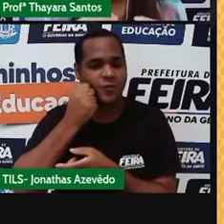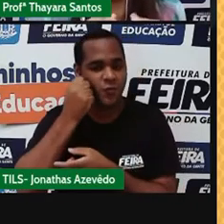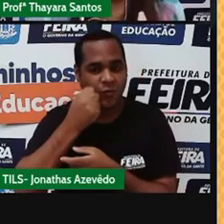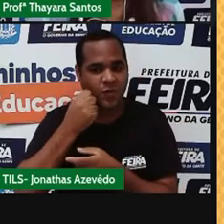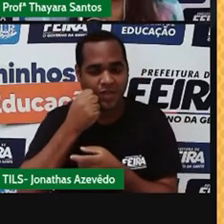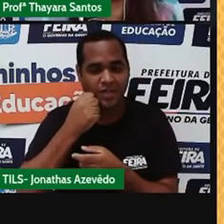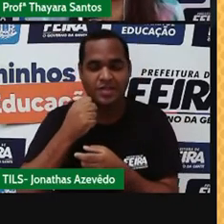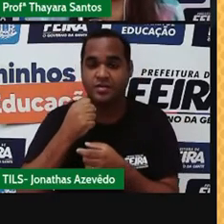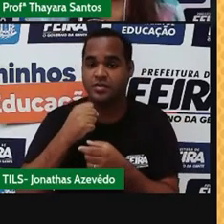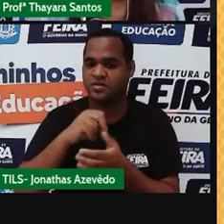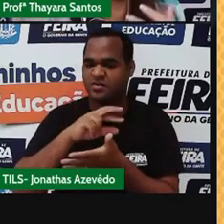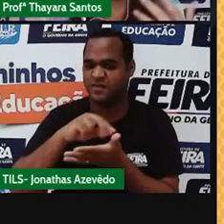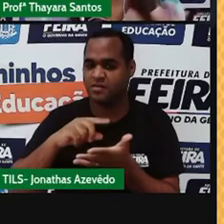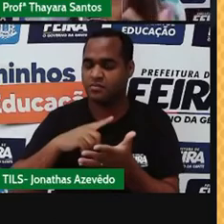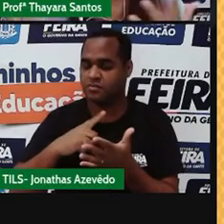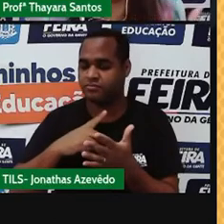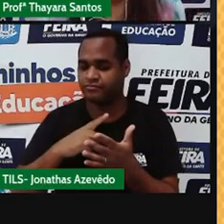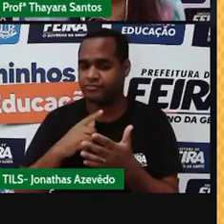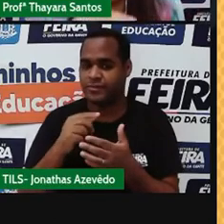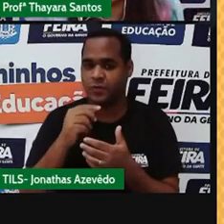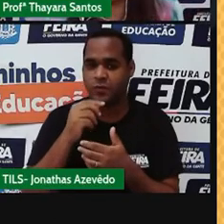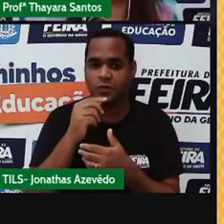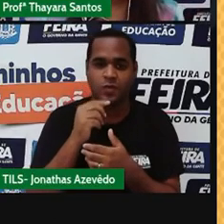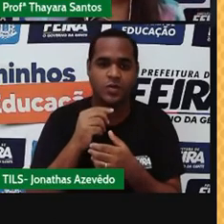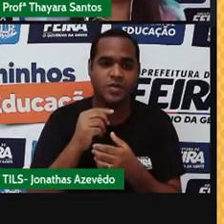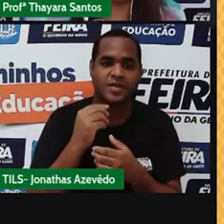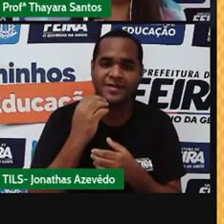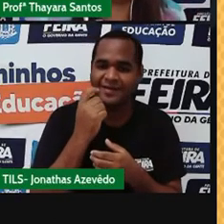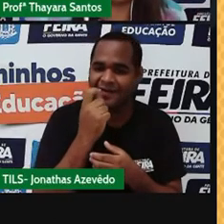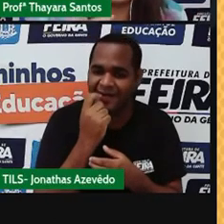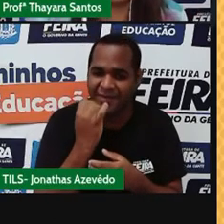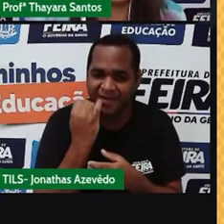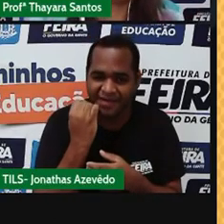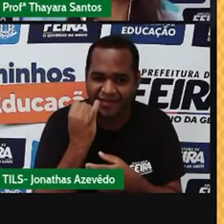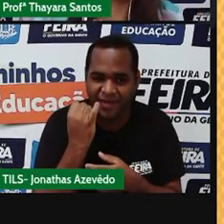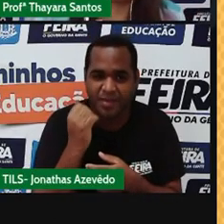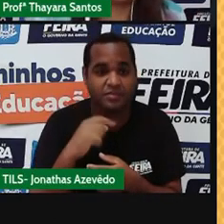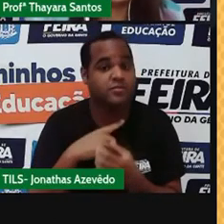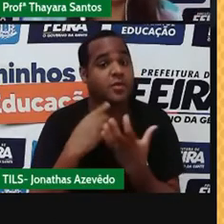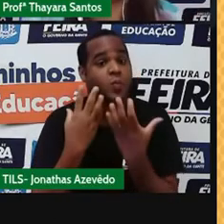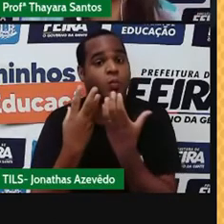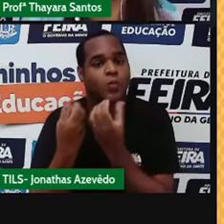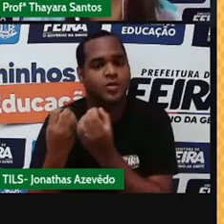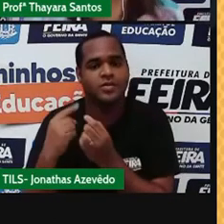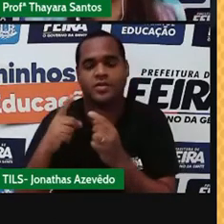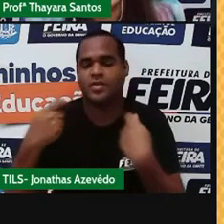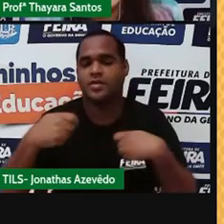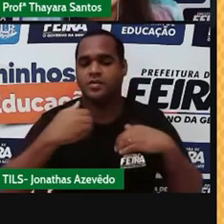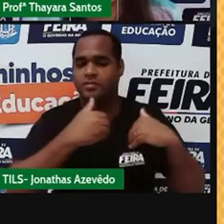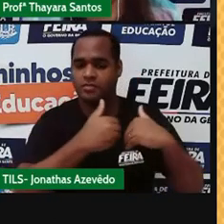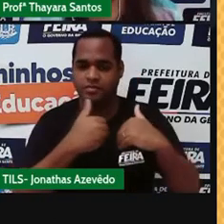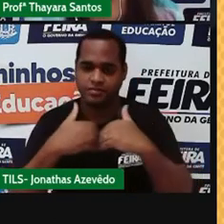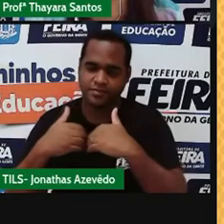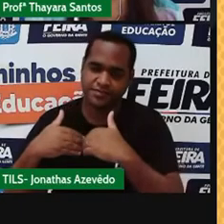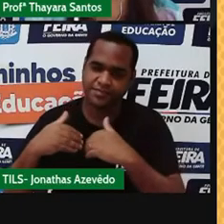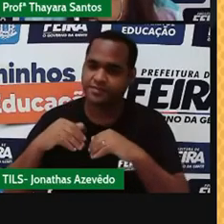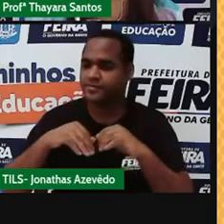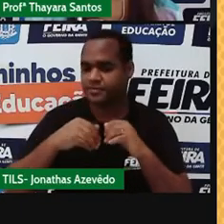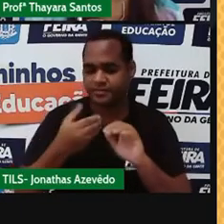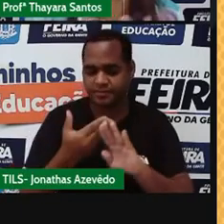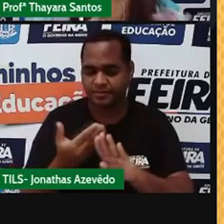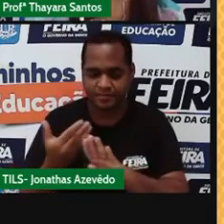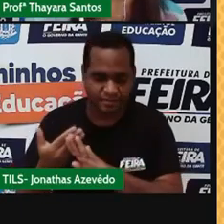matéria ali, por exemplo, suco de goiaba que fica aquelas sementes ali que gente precisa separar, a gente está fazendo separação de